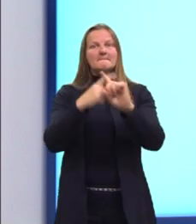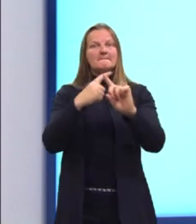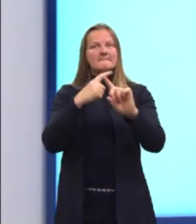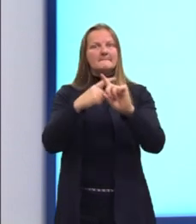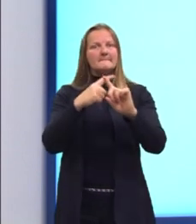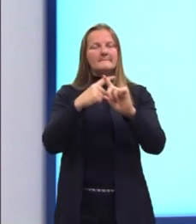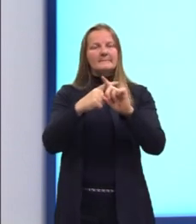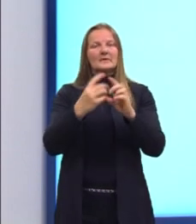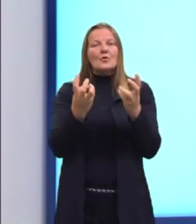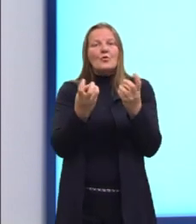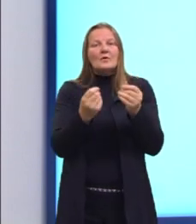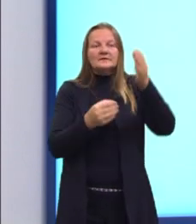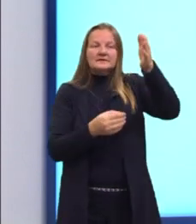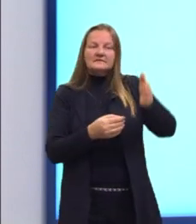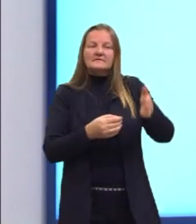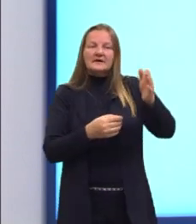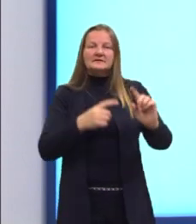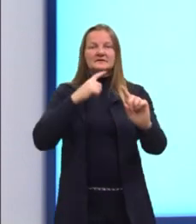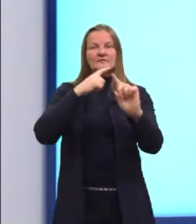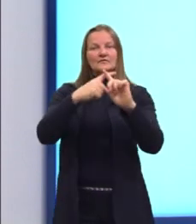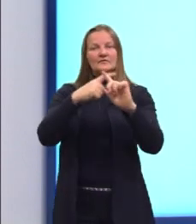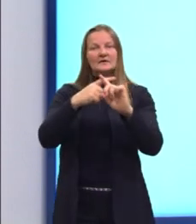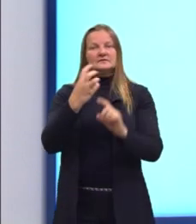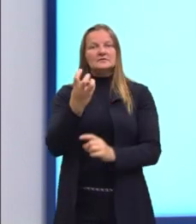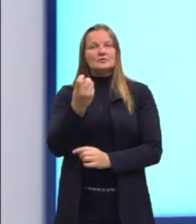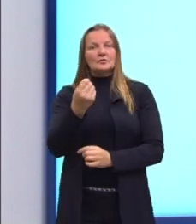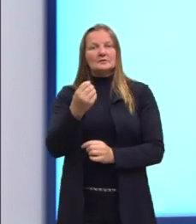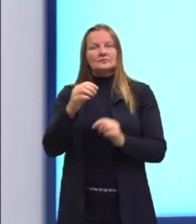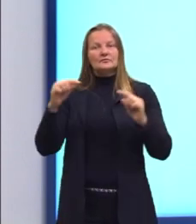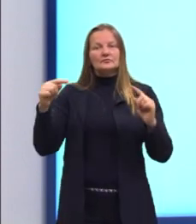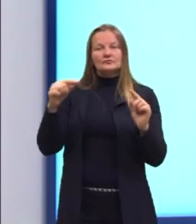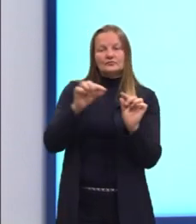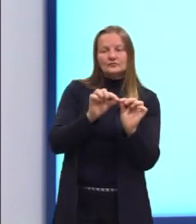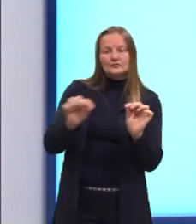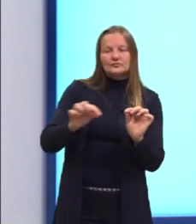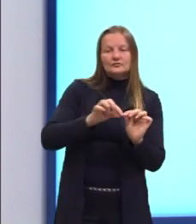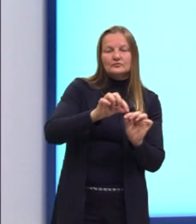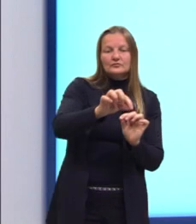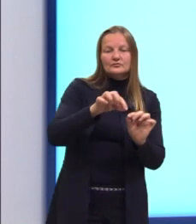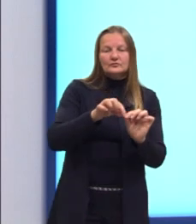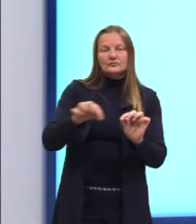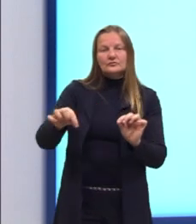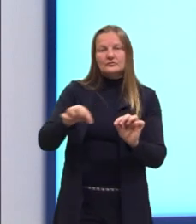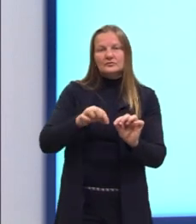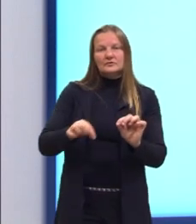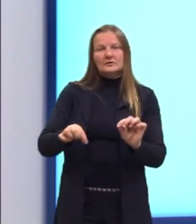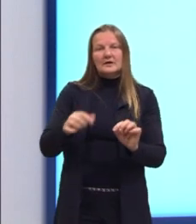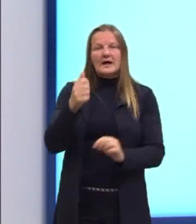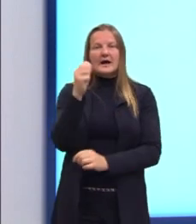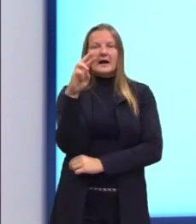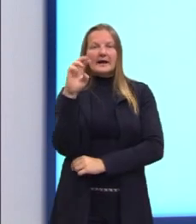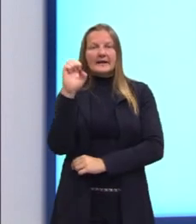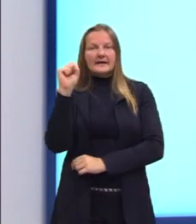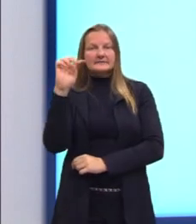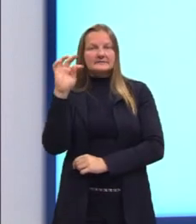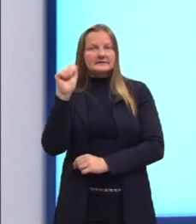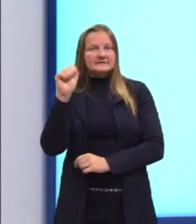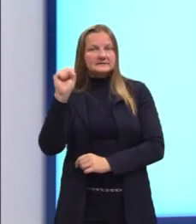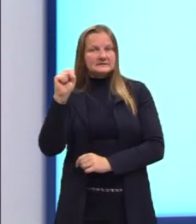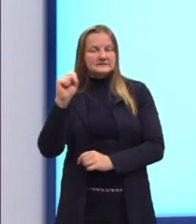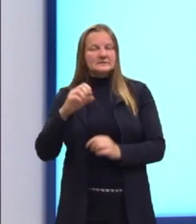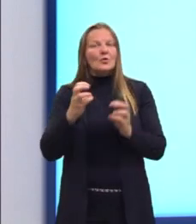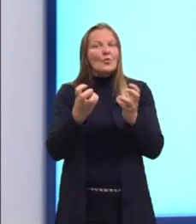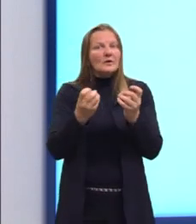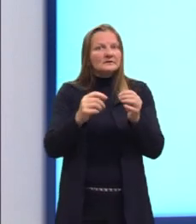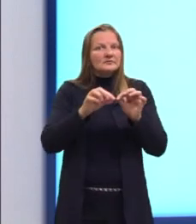a quantidade de faces pelo número ali de arestas da nossa base. Agora, nós temos aqui, considerando